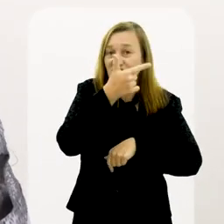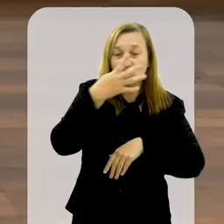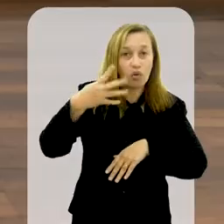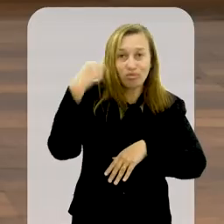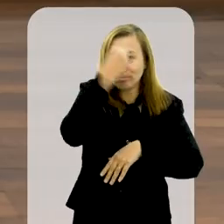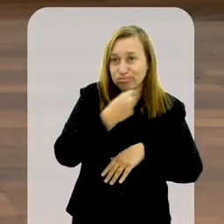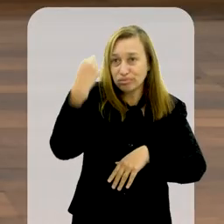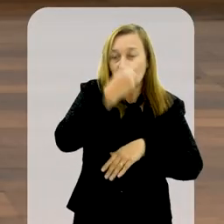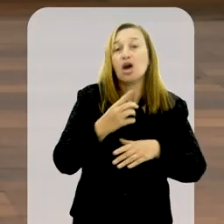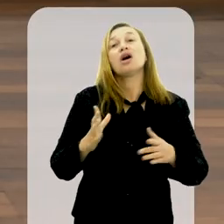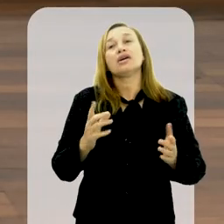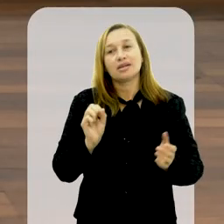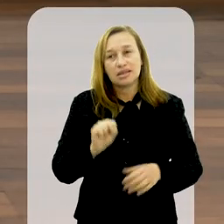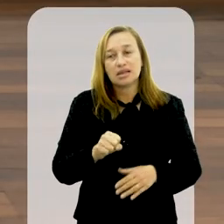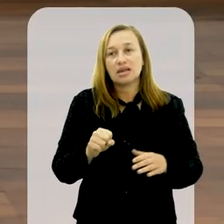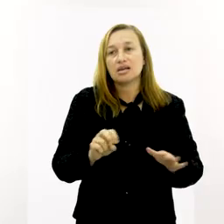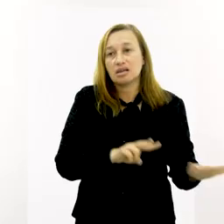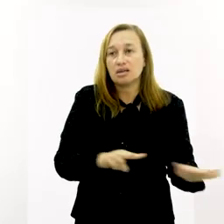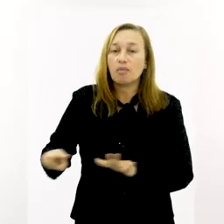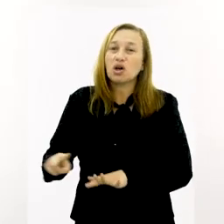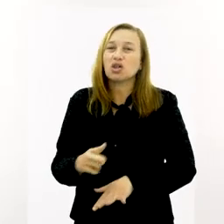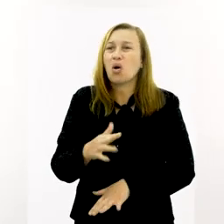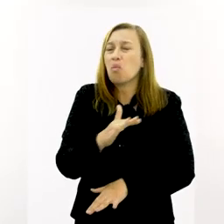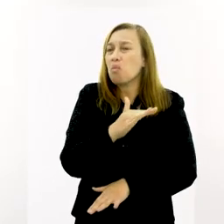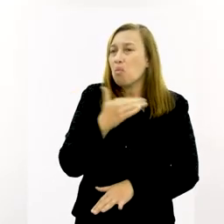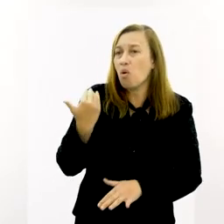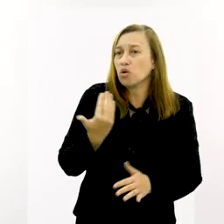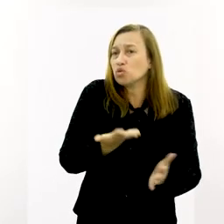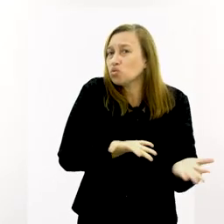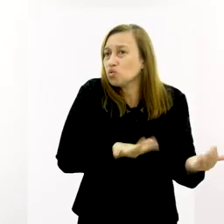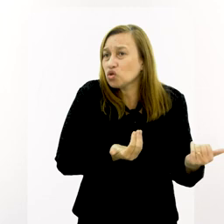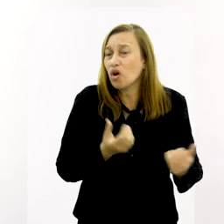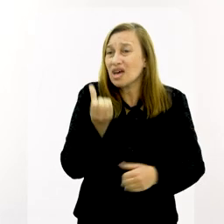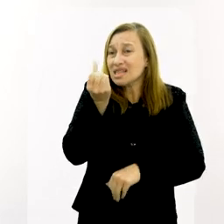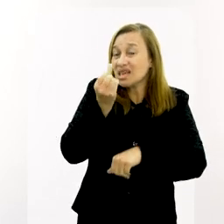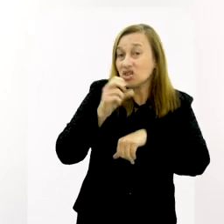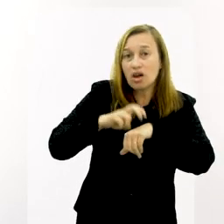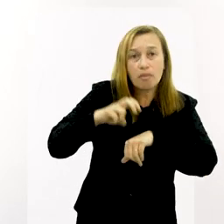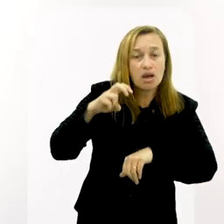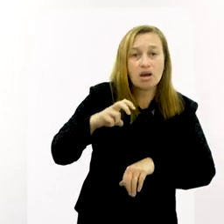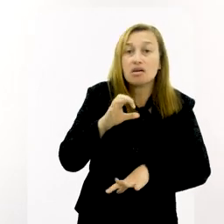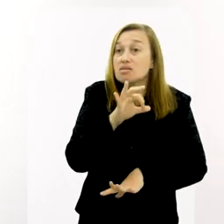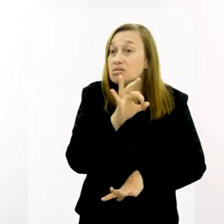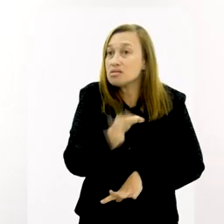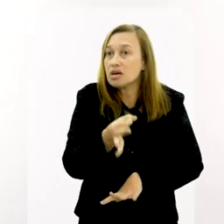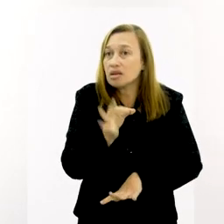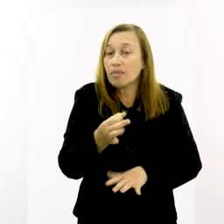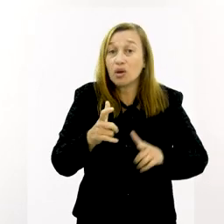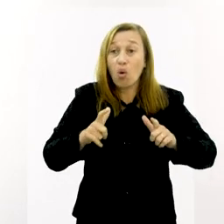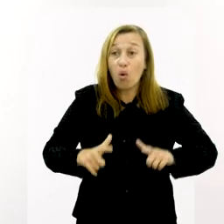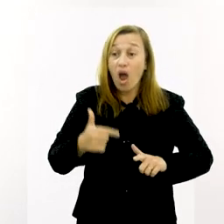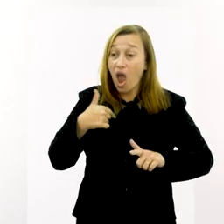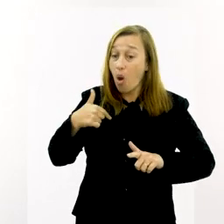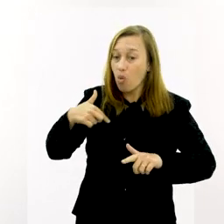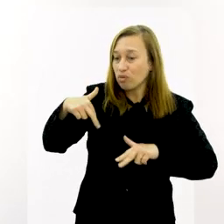horas. Sim. Essa semana foi assassinado um jovem. 6 horas da manhã. 6 horas da manhã, justamente onde eu caminho